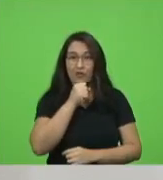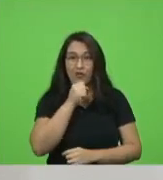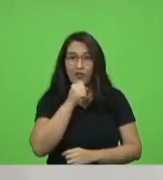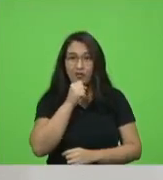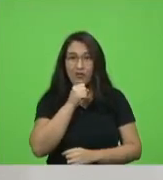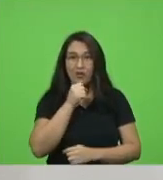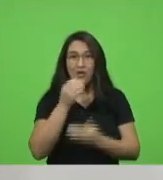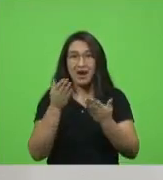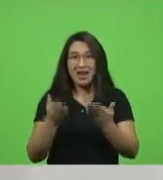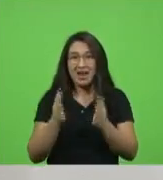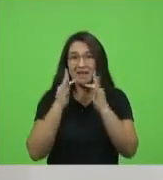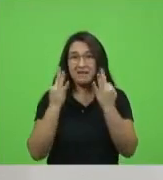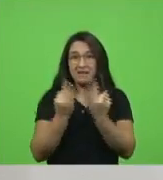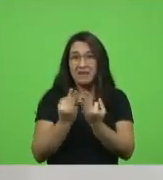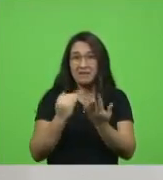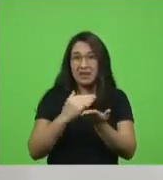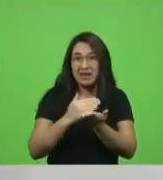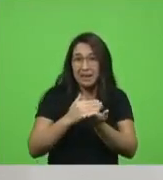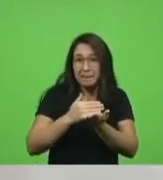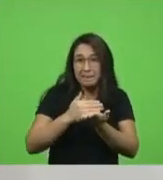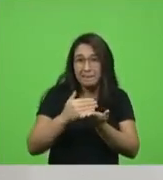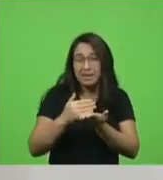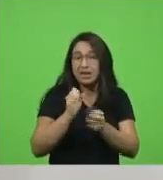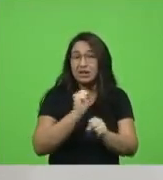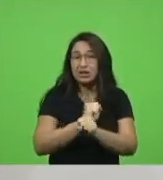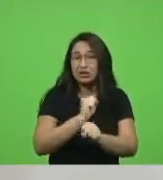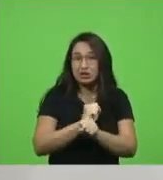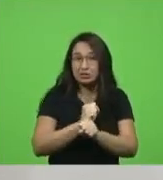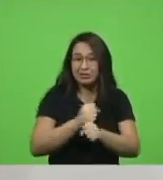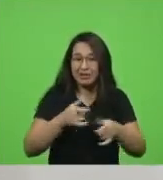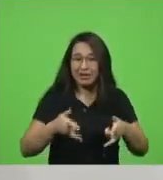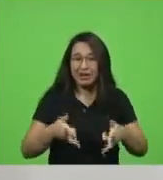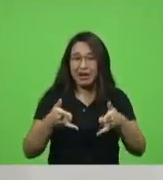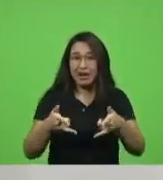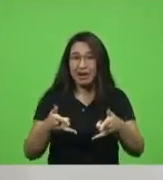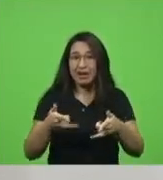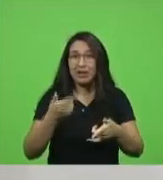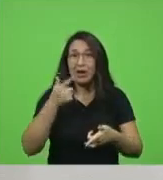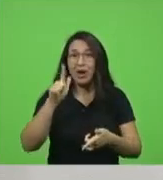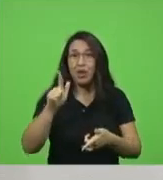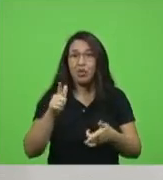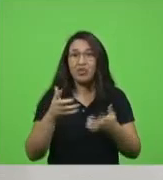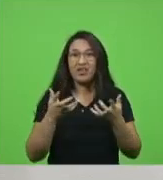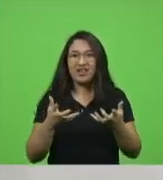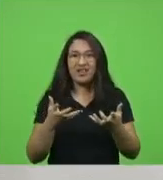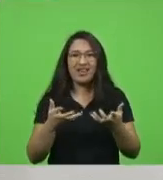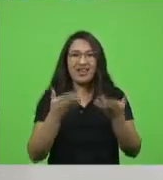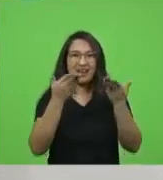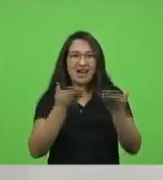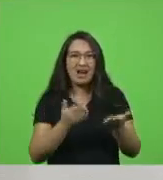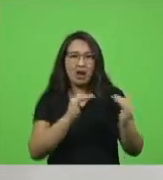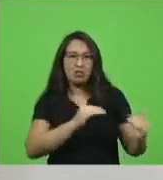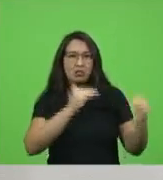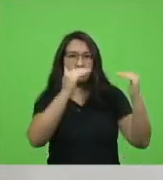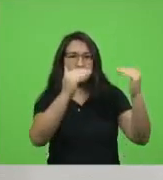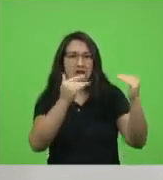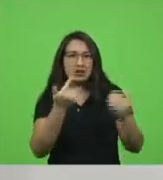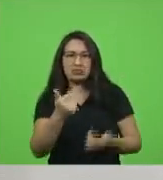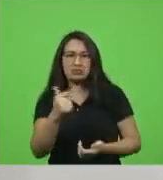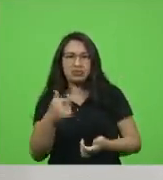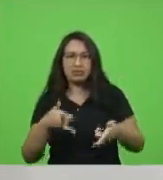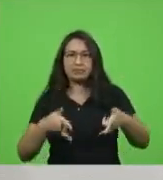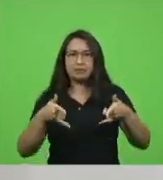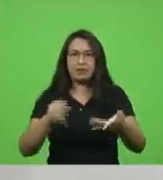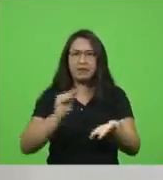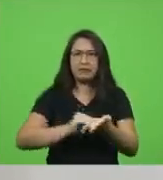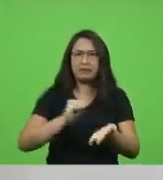família esperando o leito e a outra metade cobrando das autoridades que não tinha leito para a internação